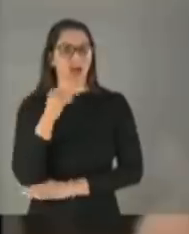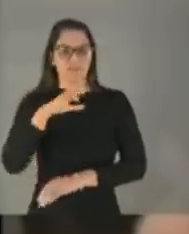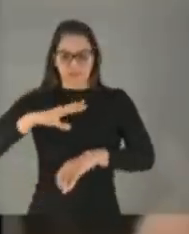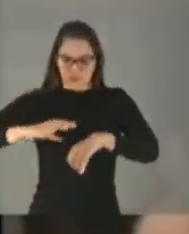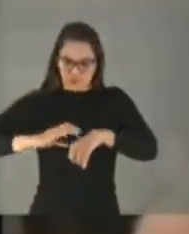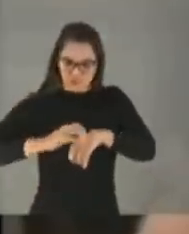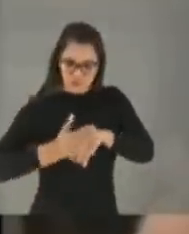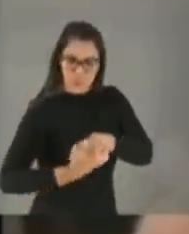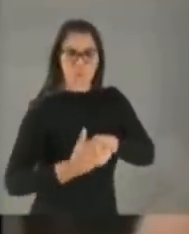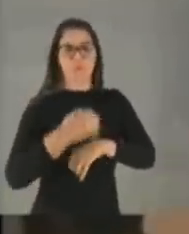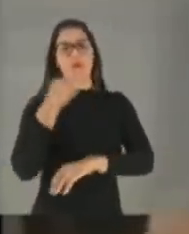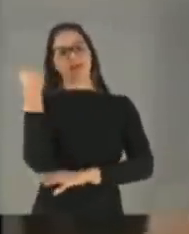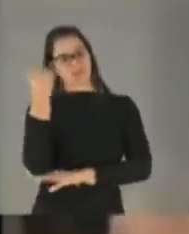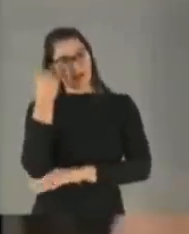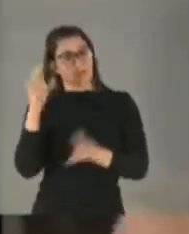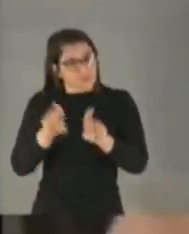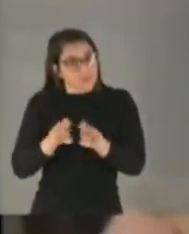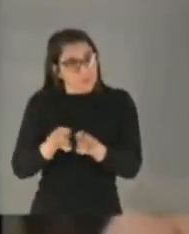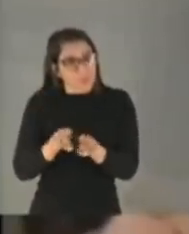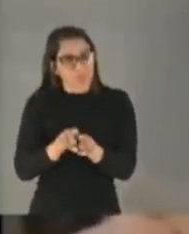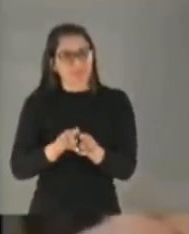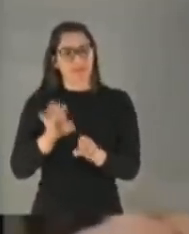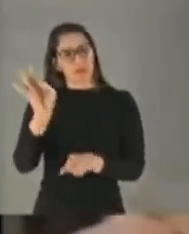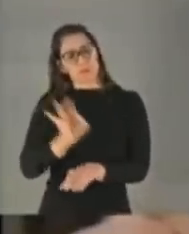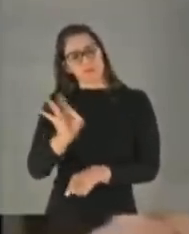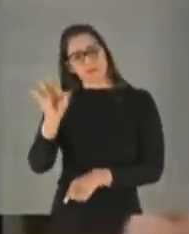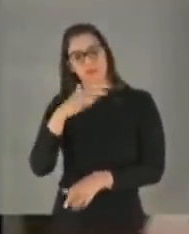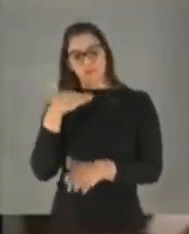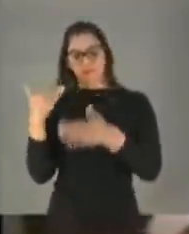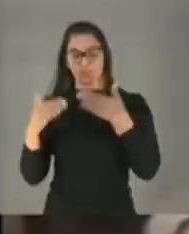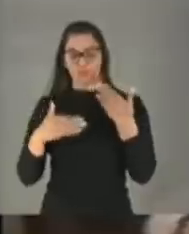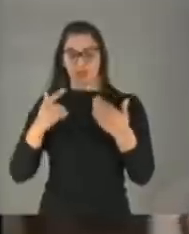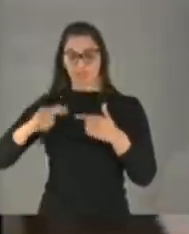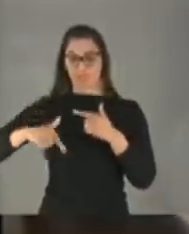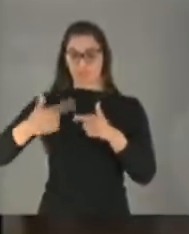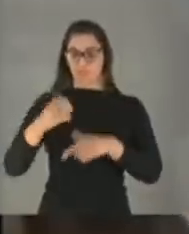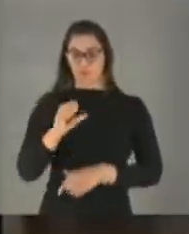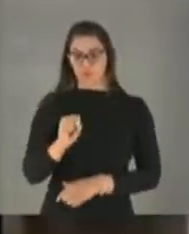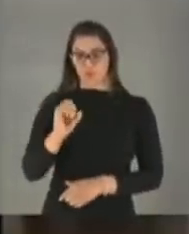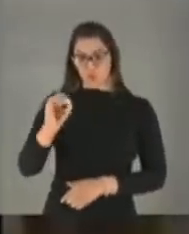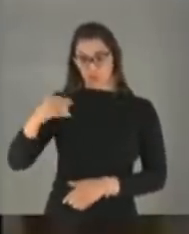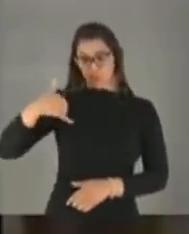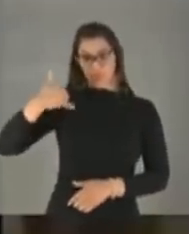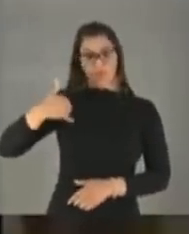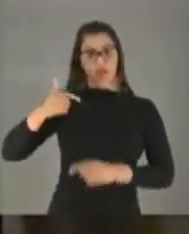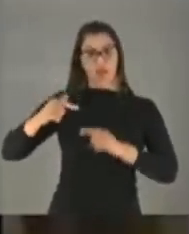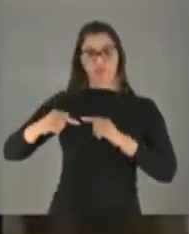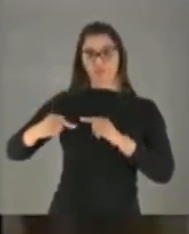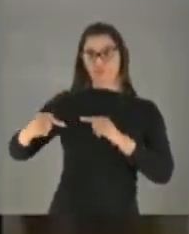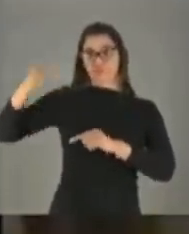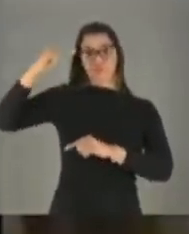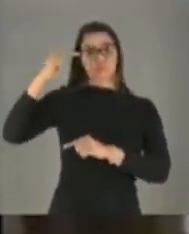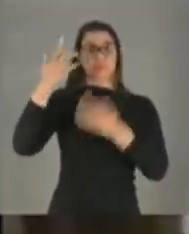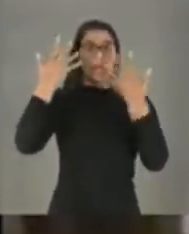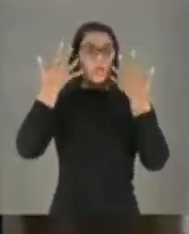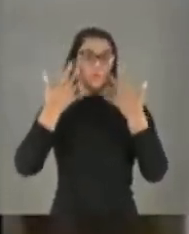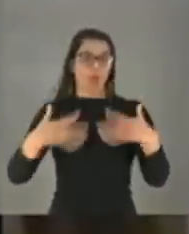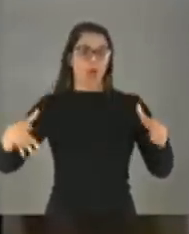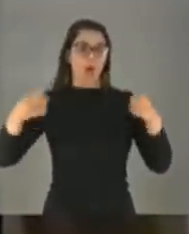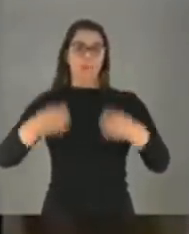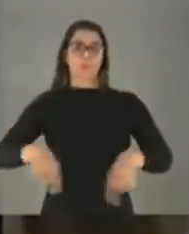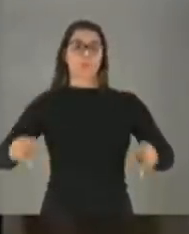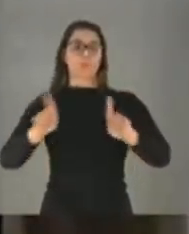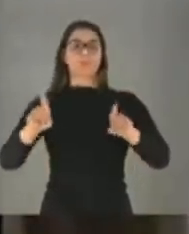grave depois dessa idade. Além do que a mortalidade depois dos 80 anos, aumenta sozinha. Não precisa de vírus nenhum para